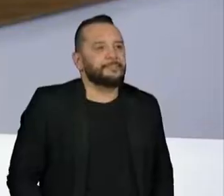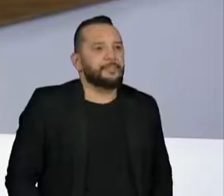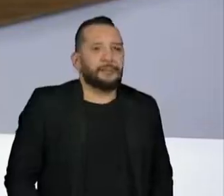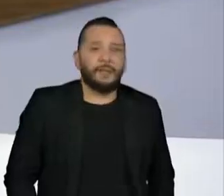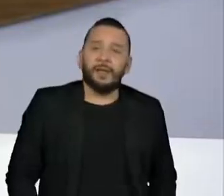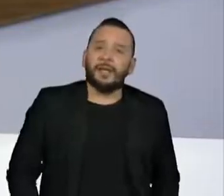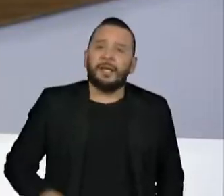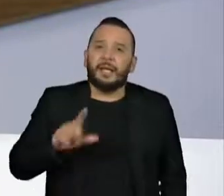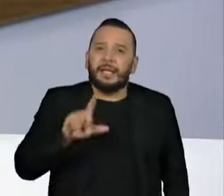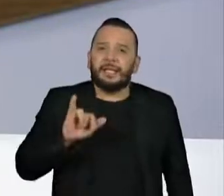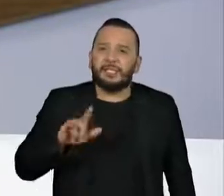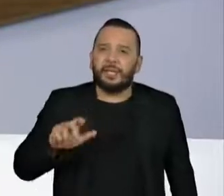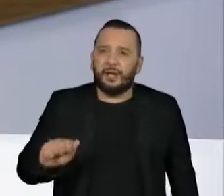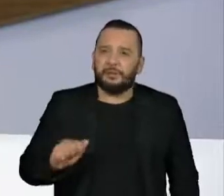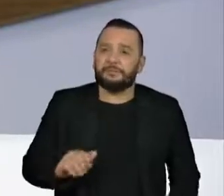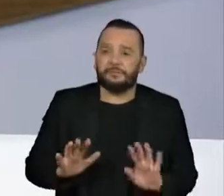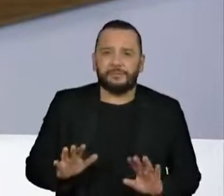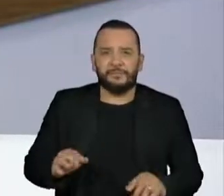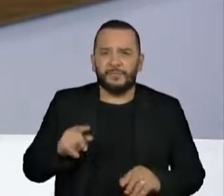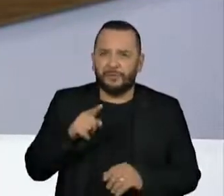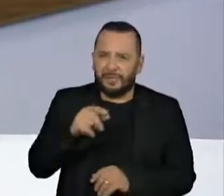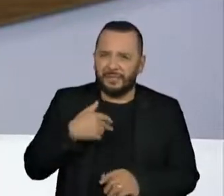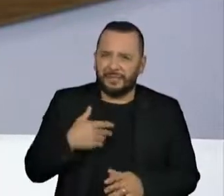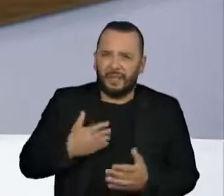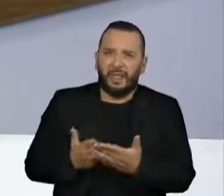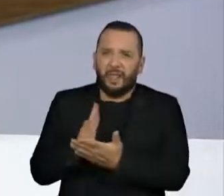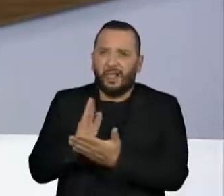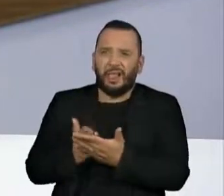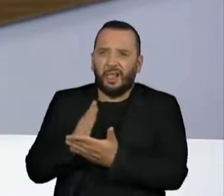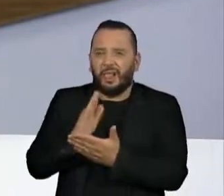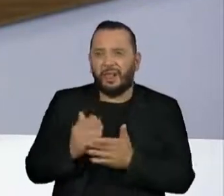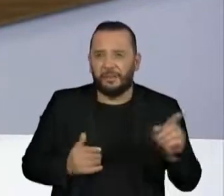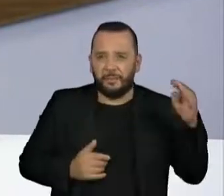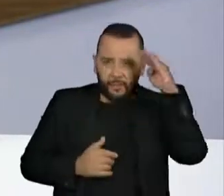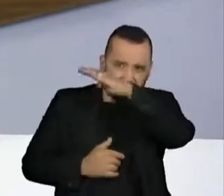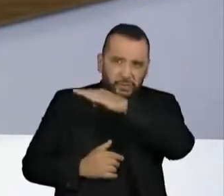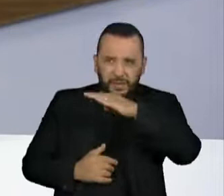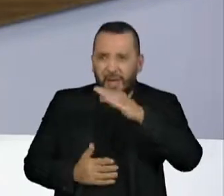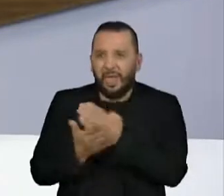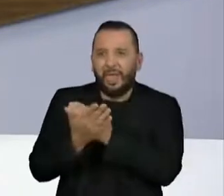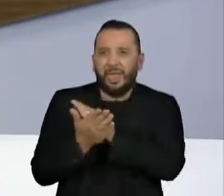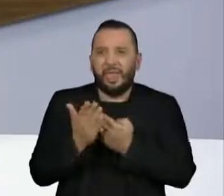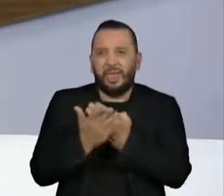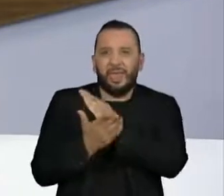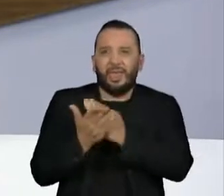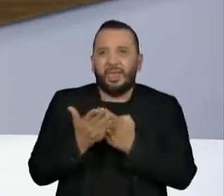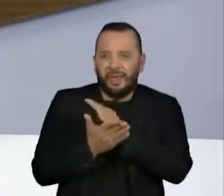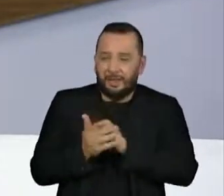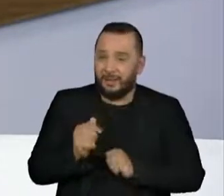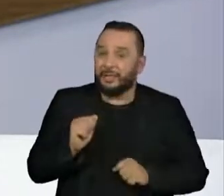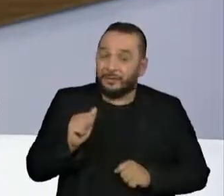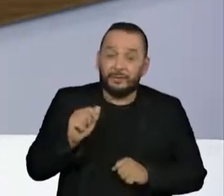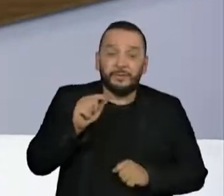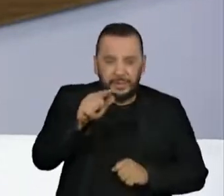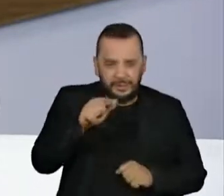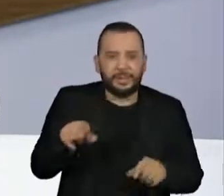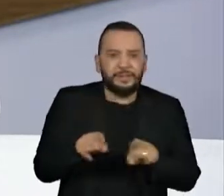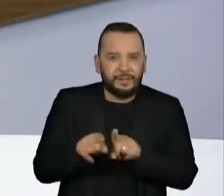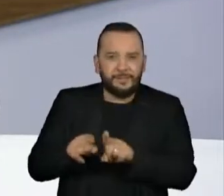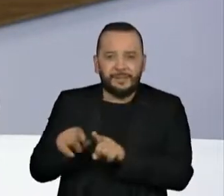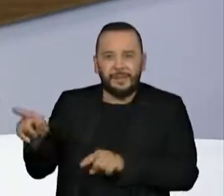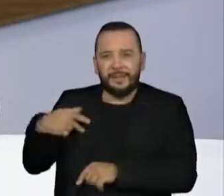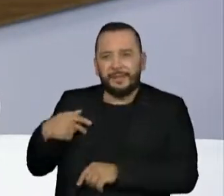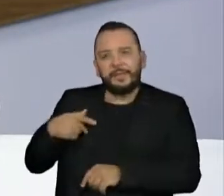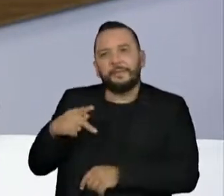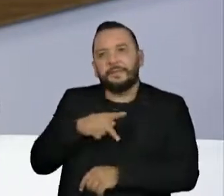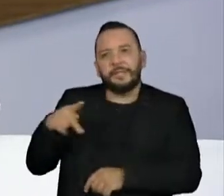Deputado, esse desconforto que o senhor tem em relação ao presidente Bolsonaro, o senhor tem de alguma forma também em relação ao presidente